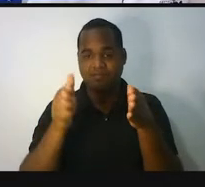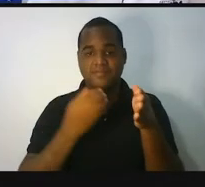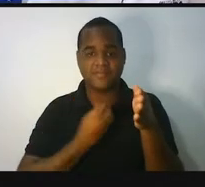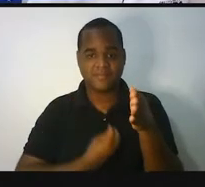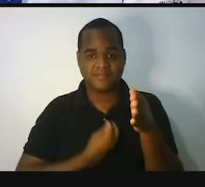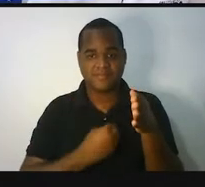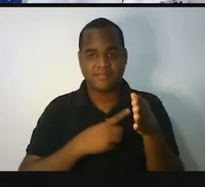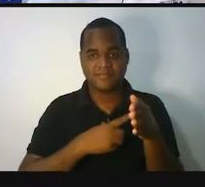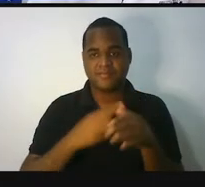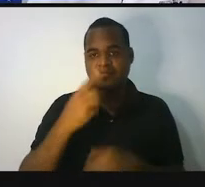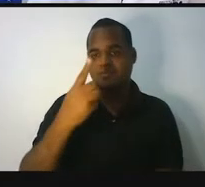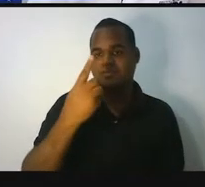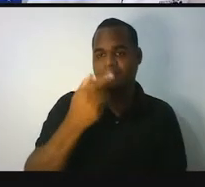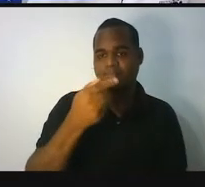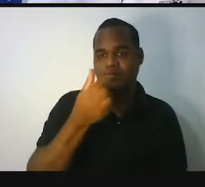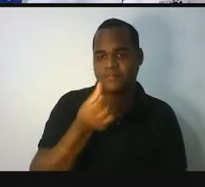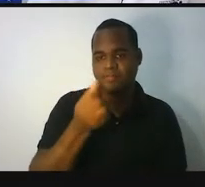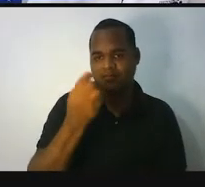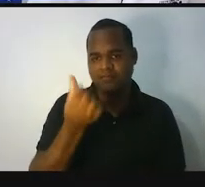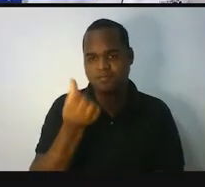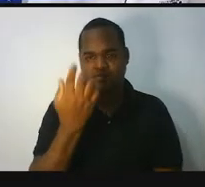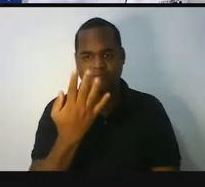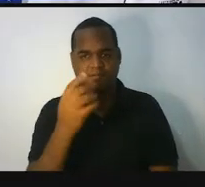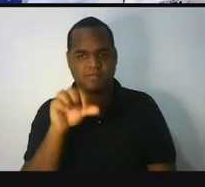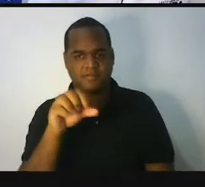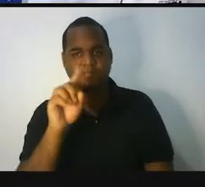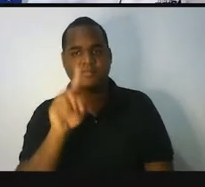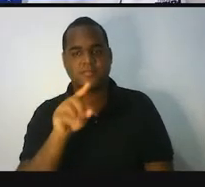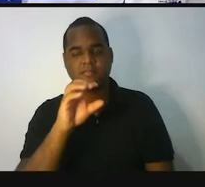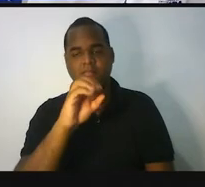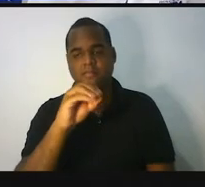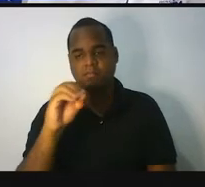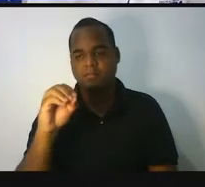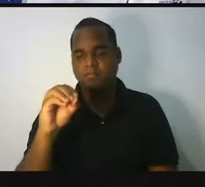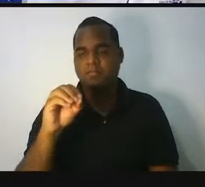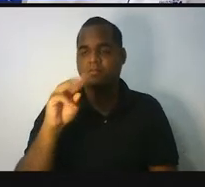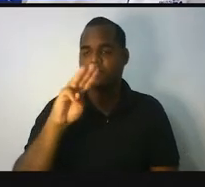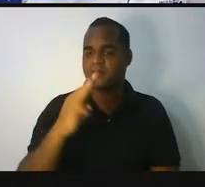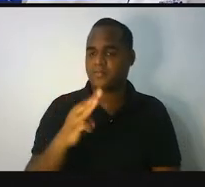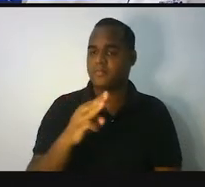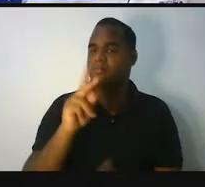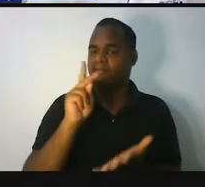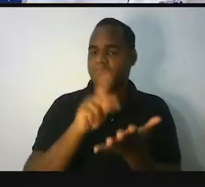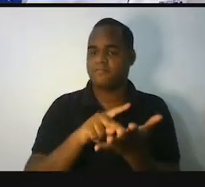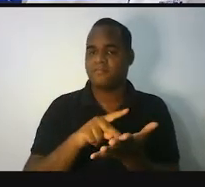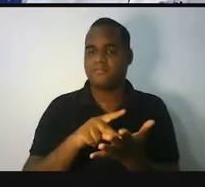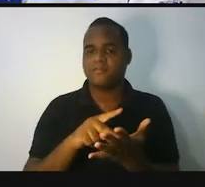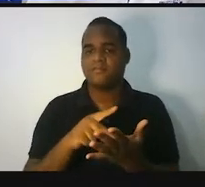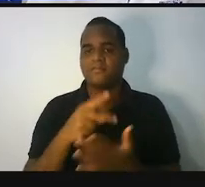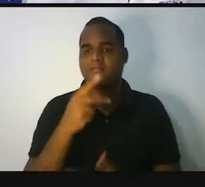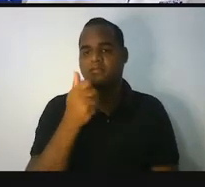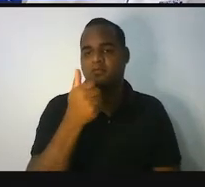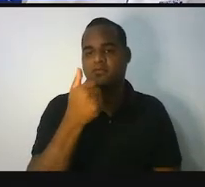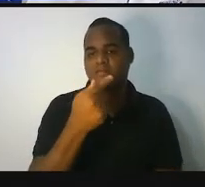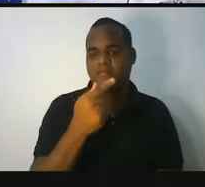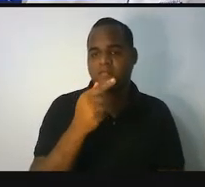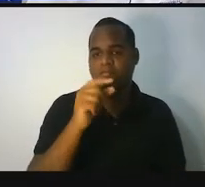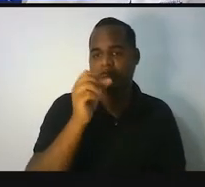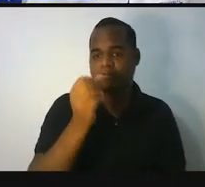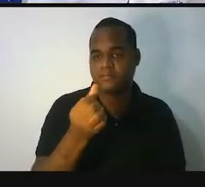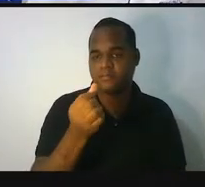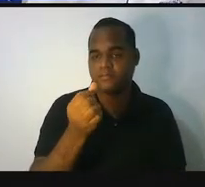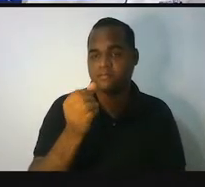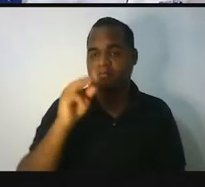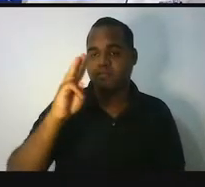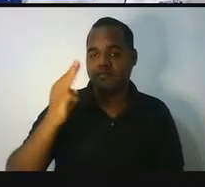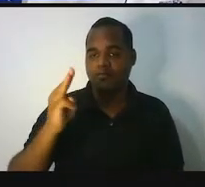é 176,649 milhões, na verdade é 176 milhões,